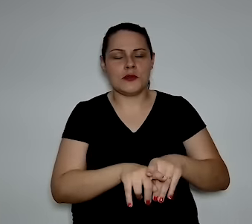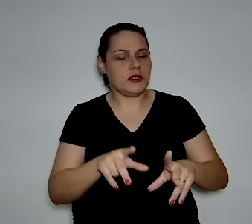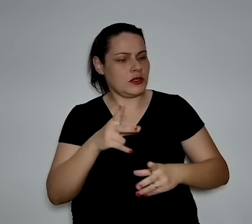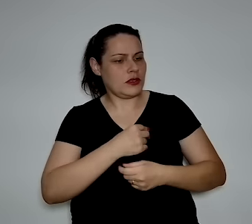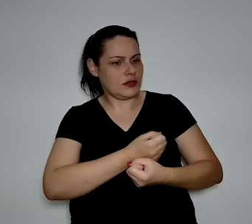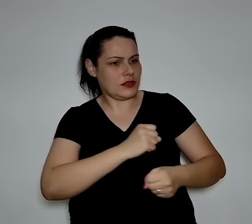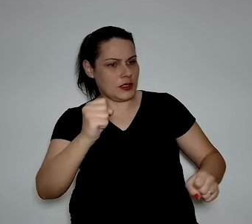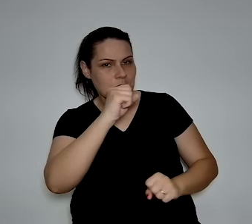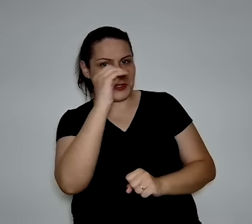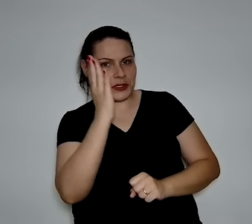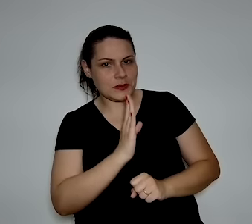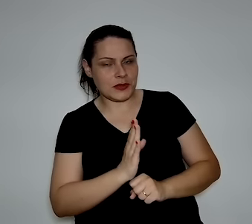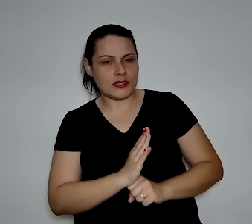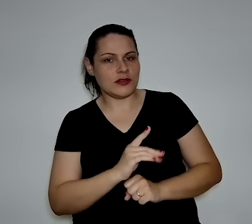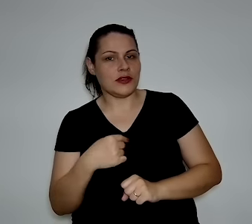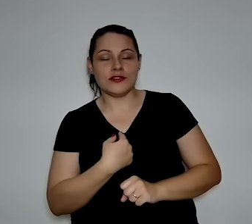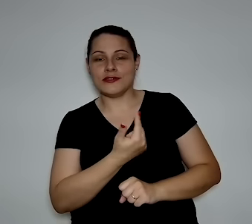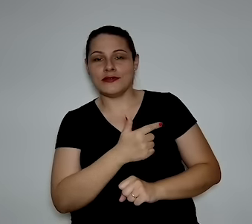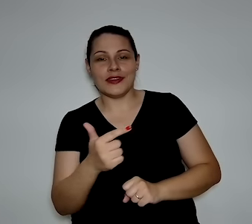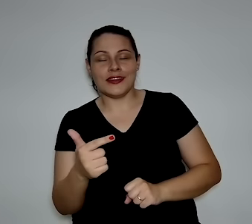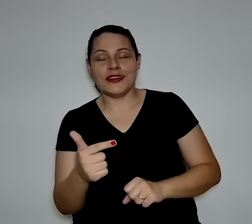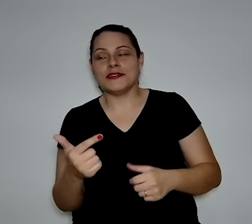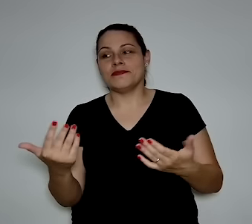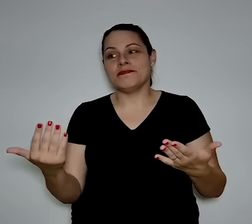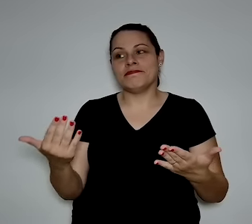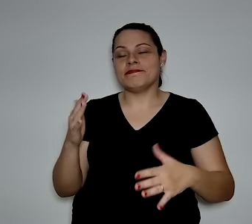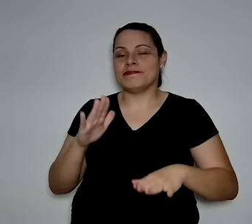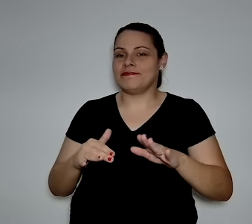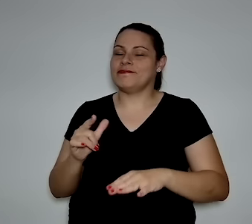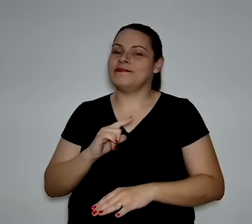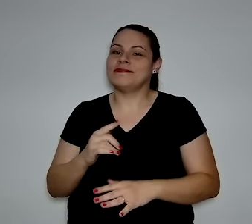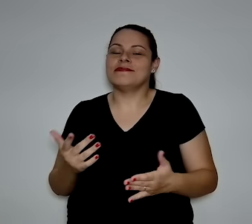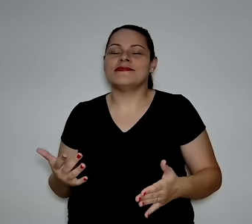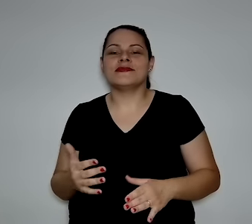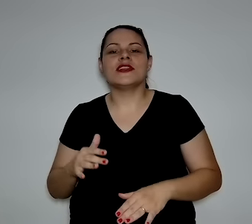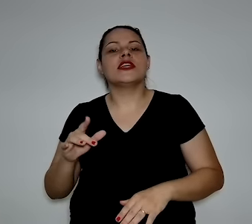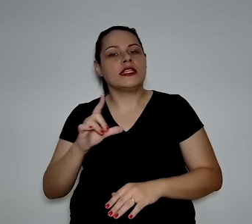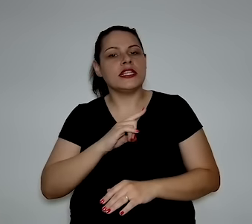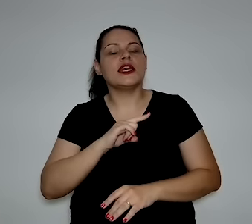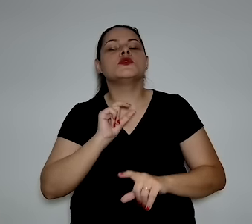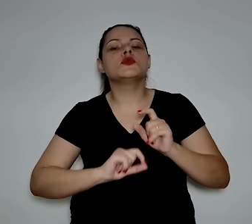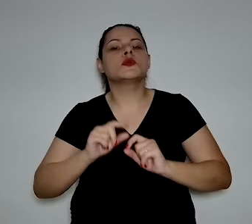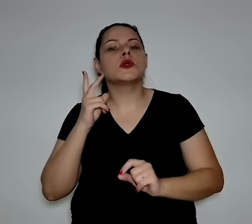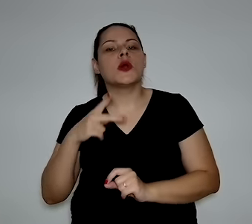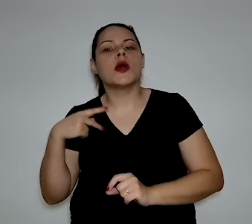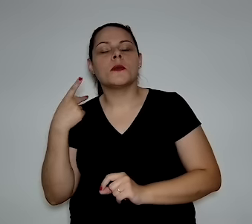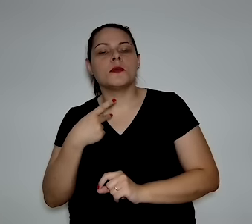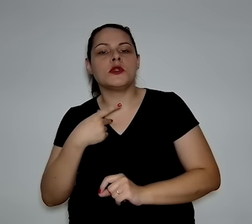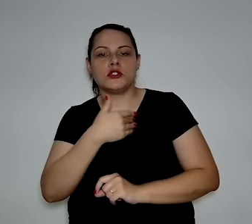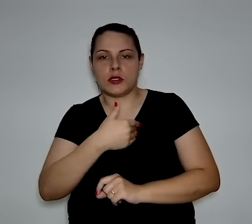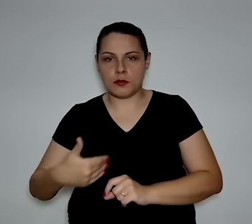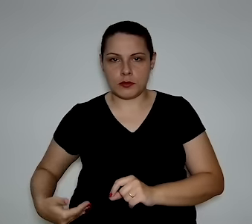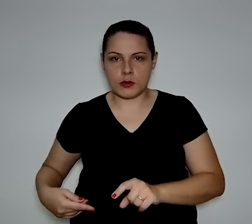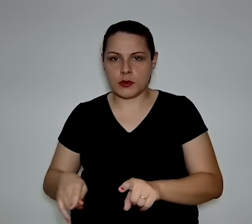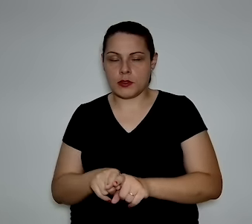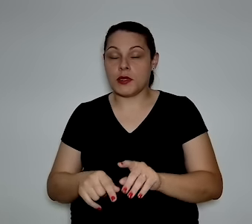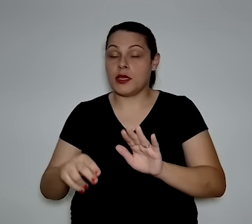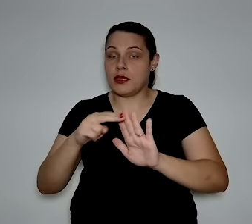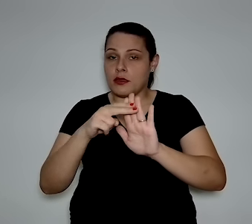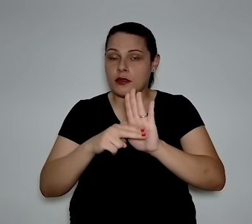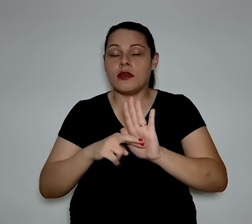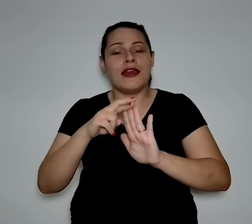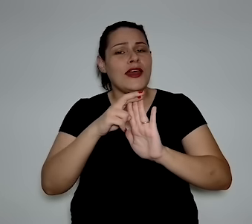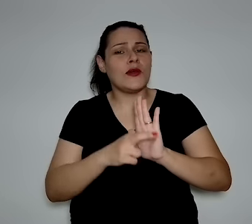Do tamanho do Brasil nenhum. Não vão ter. Não vão ter. Então, temos aí a política pública. Eu acho que a